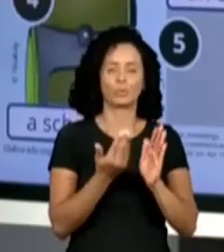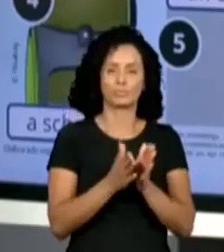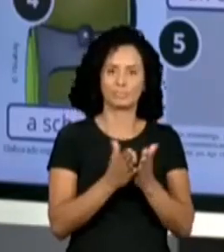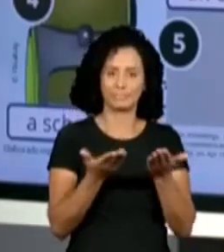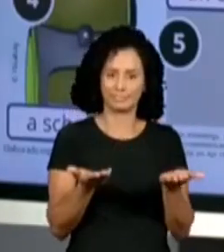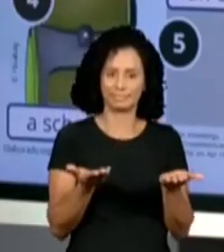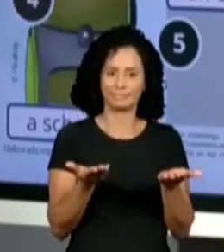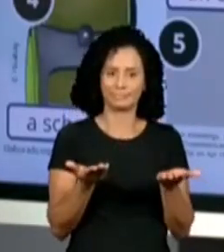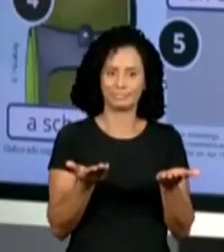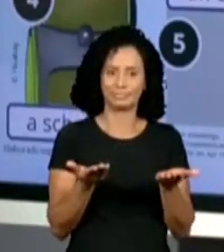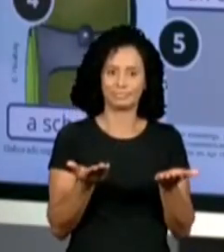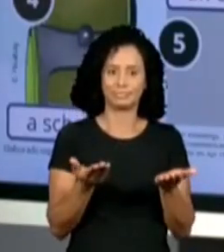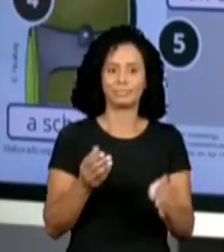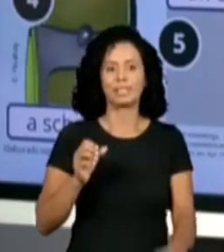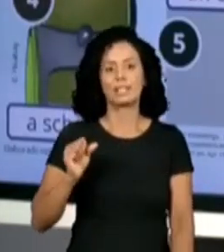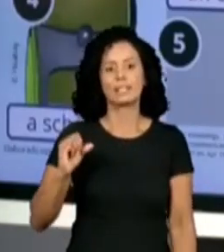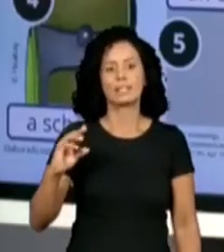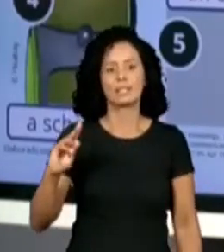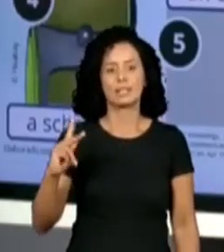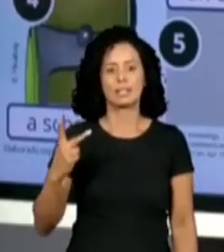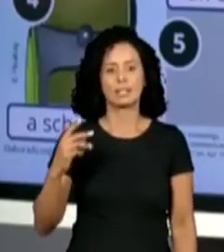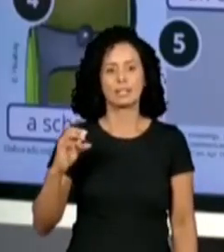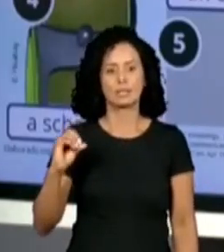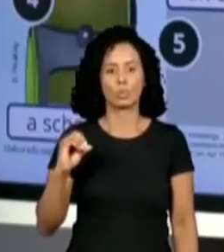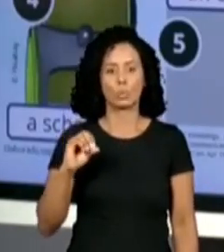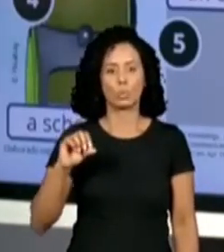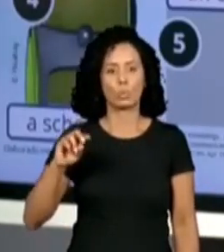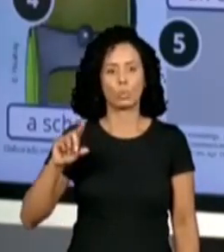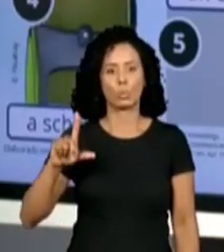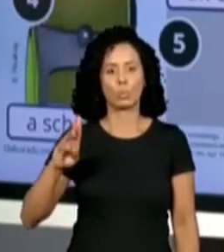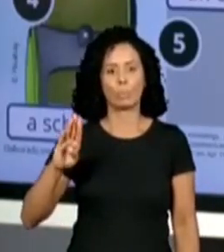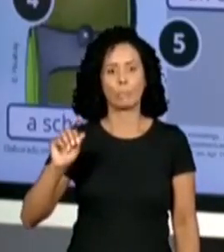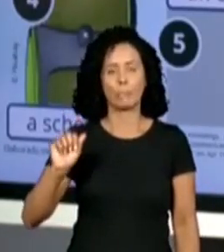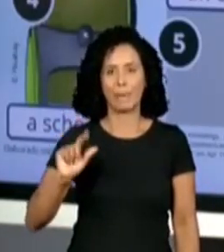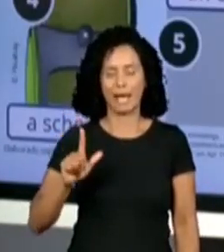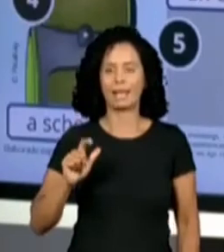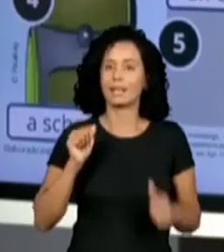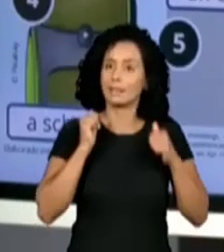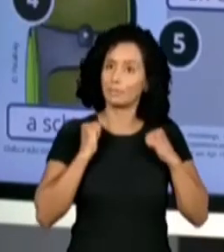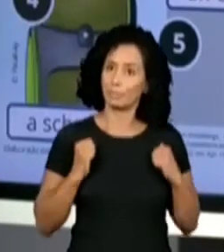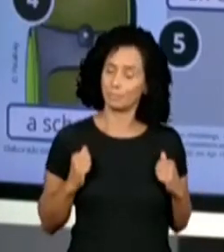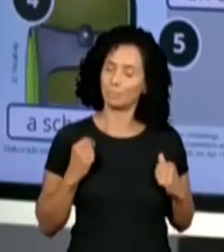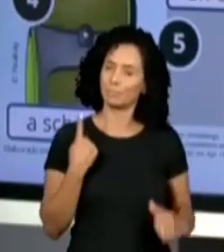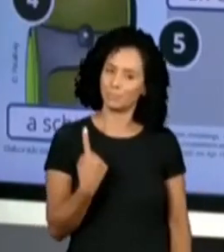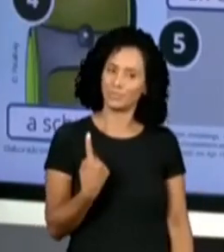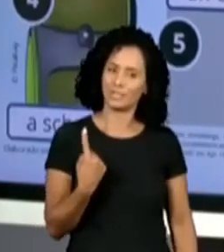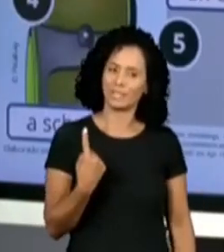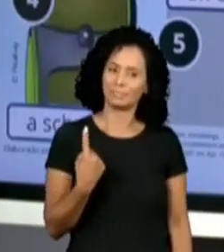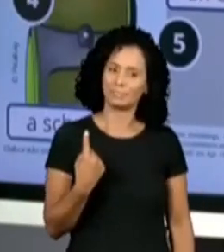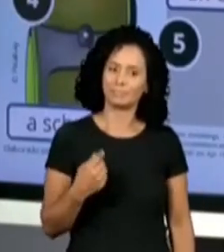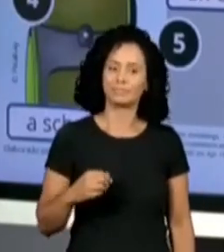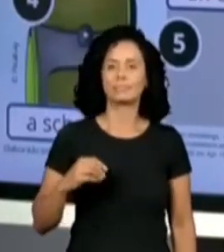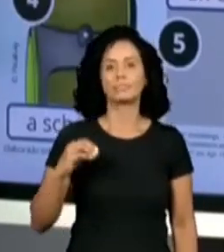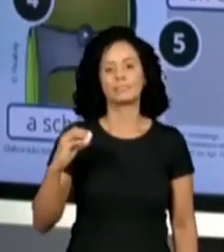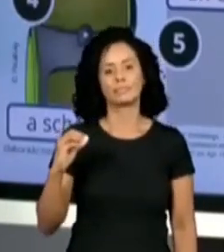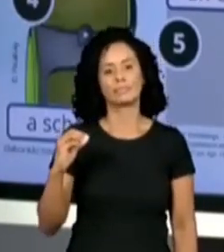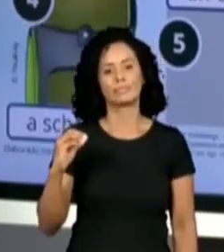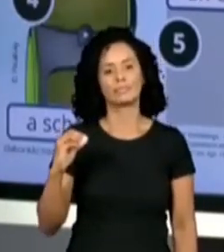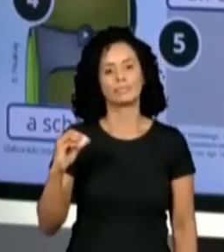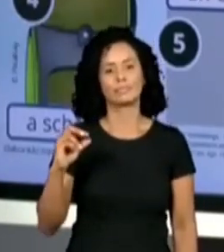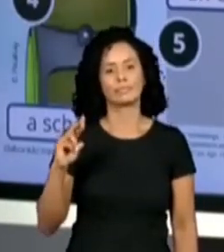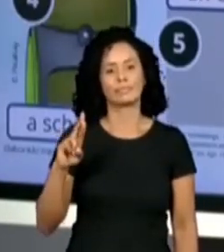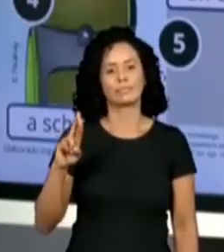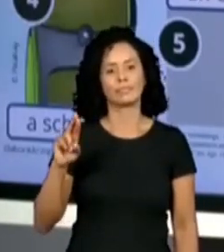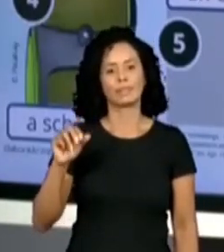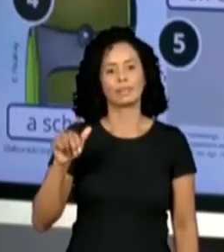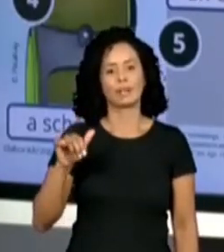bag, uma mochila. Right? Number five, an eraser, an eraser. An